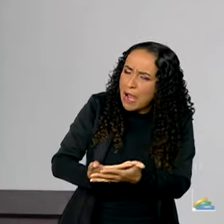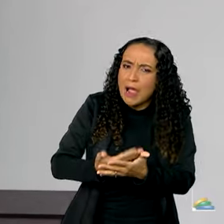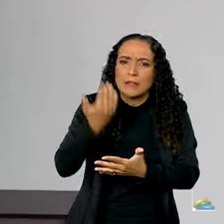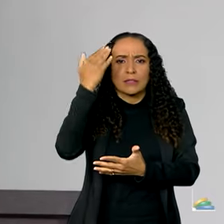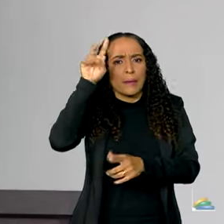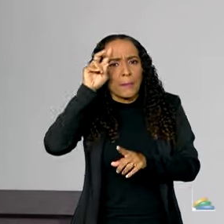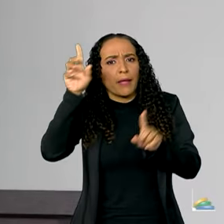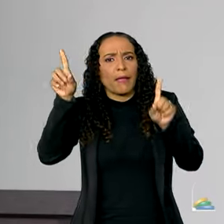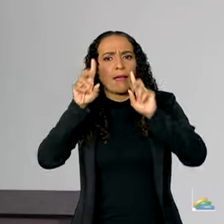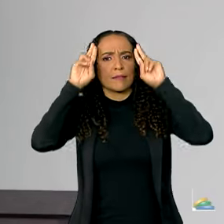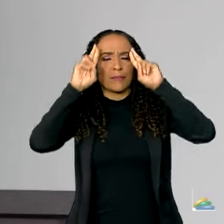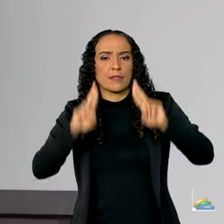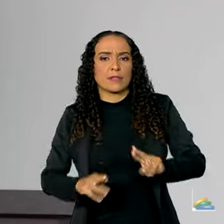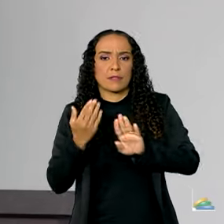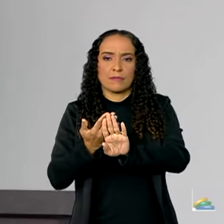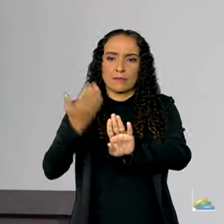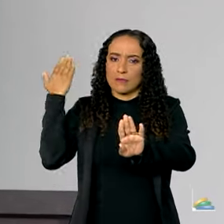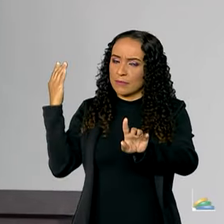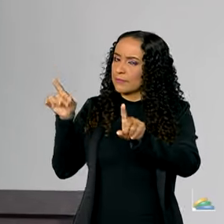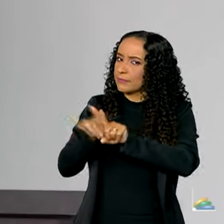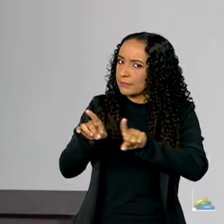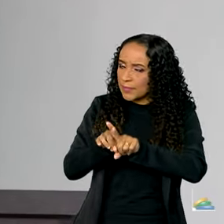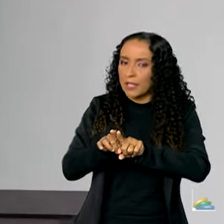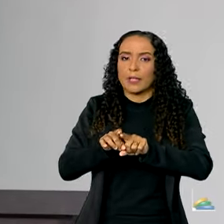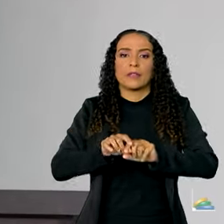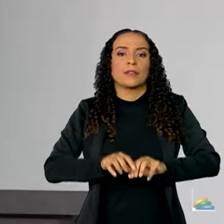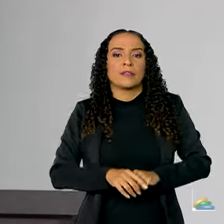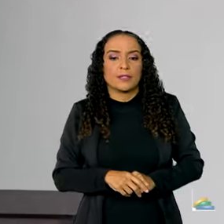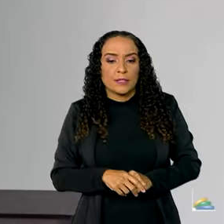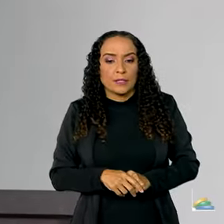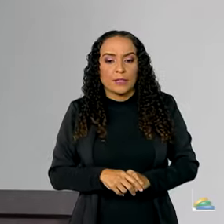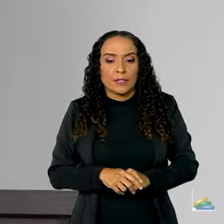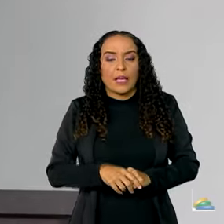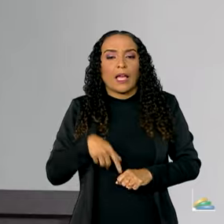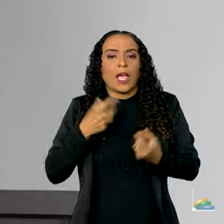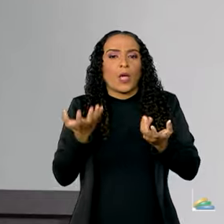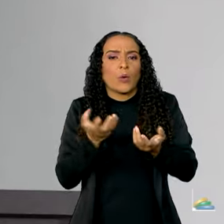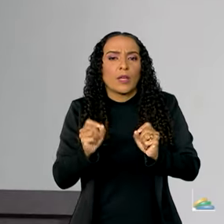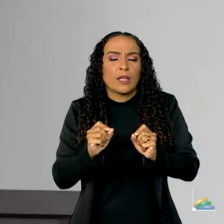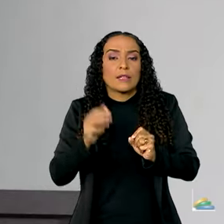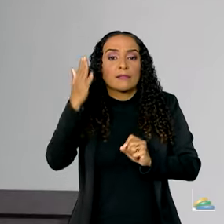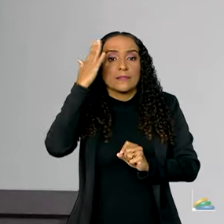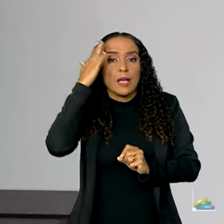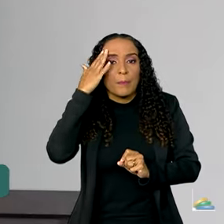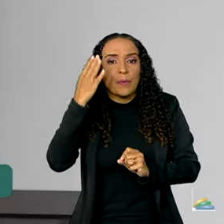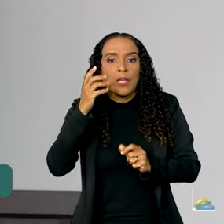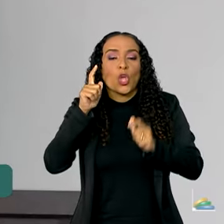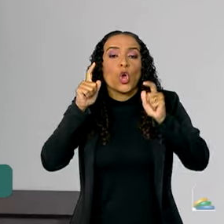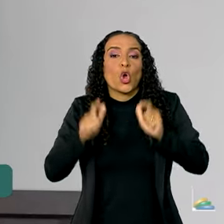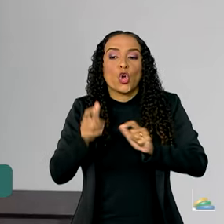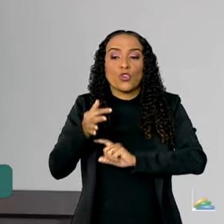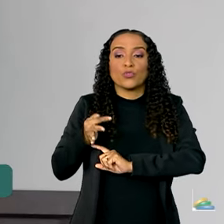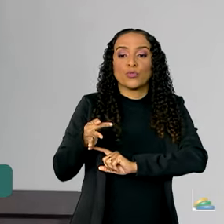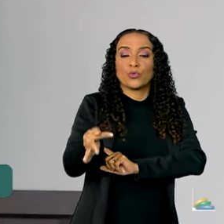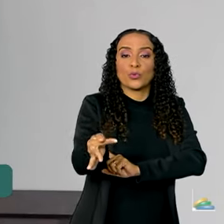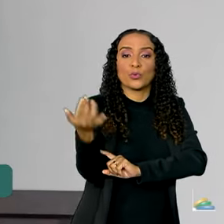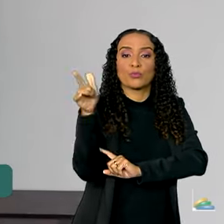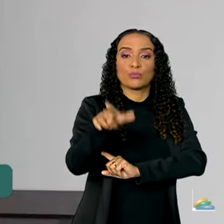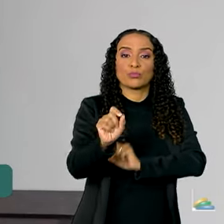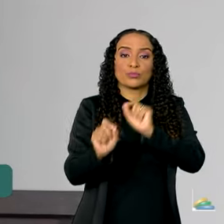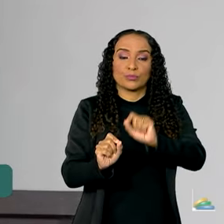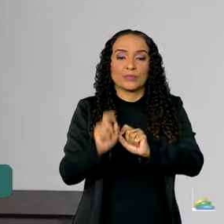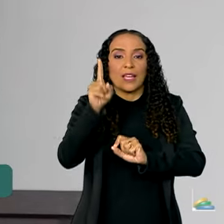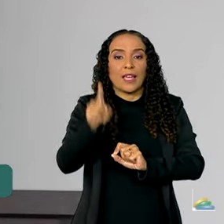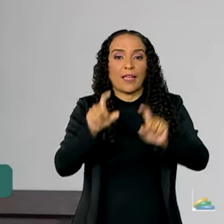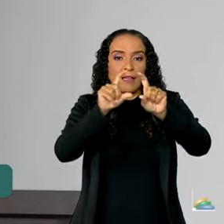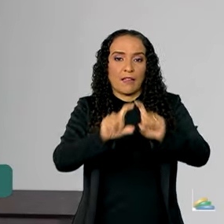respeitando as nossas mais velhas e os nossos mais velhos que vieram antes, requer também saber onde a gente quer chegar. Acho que